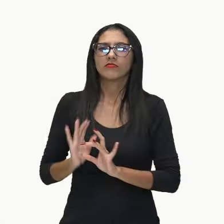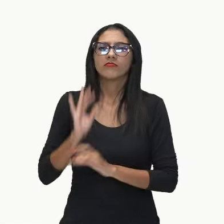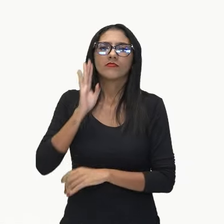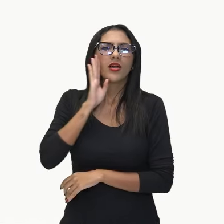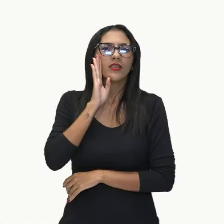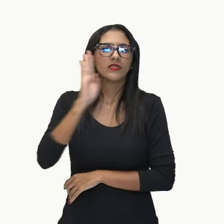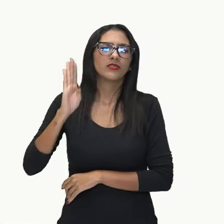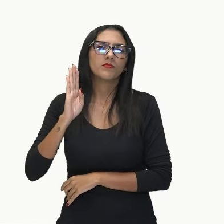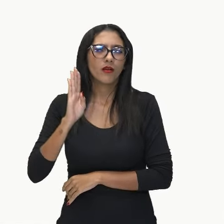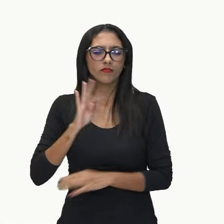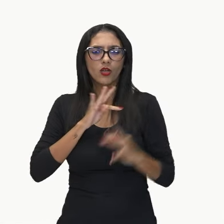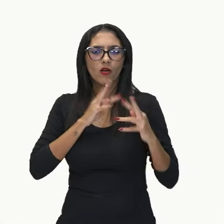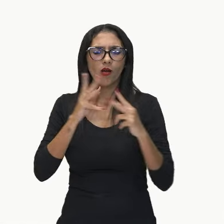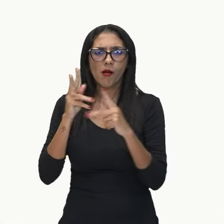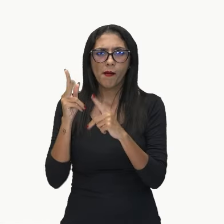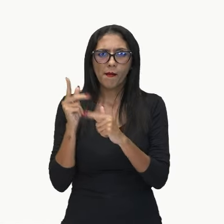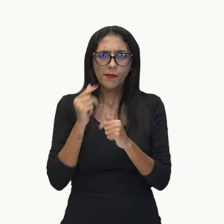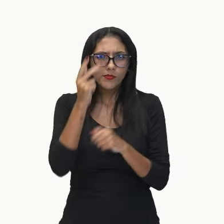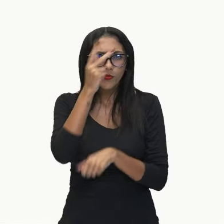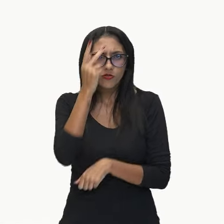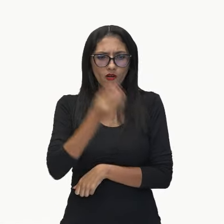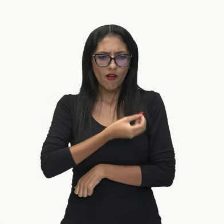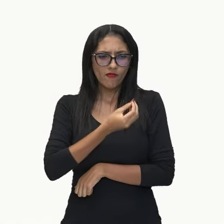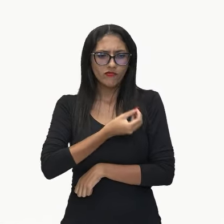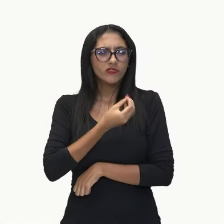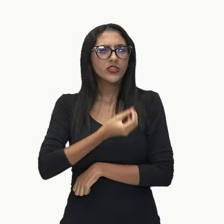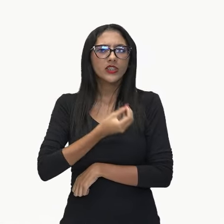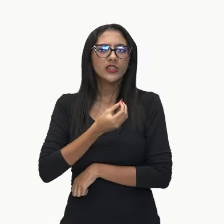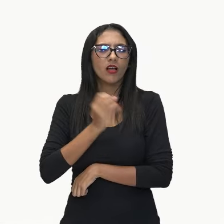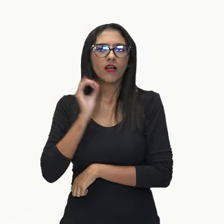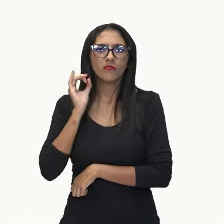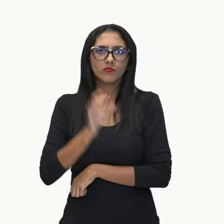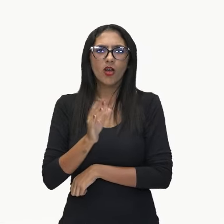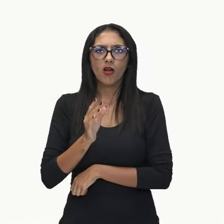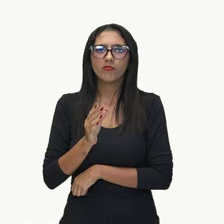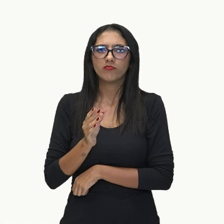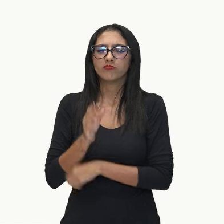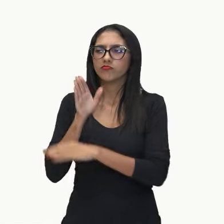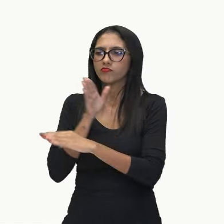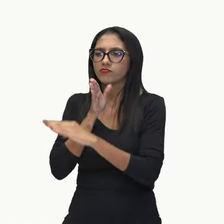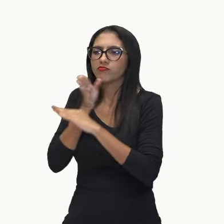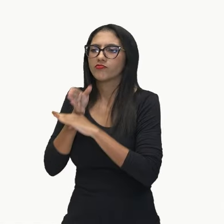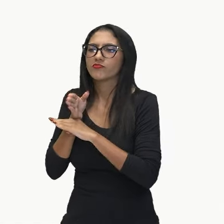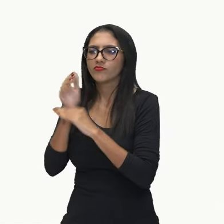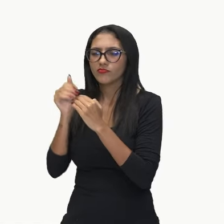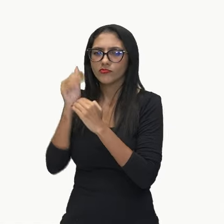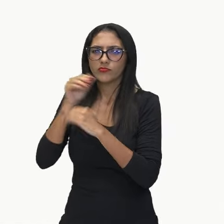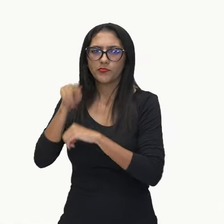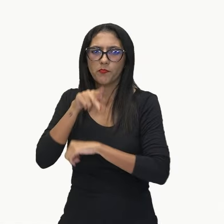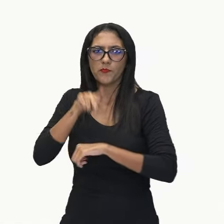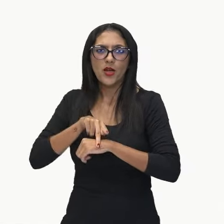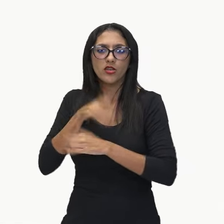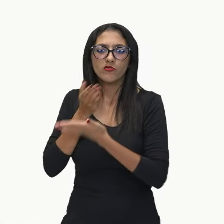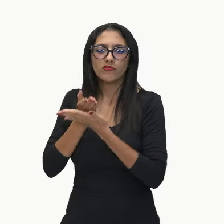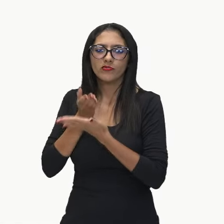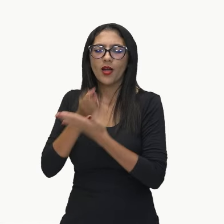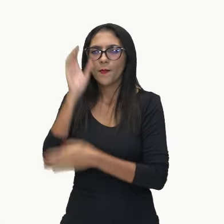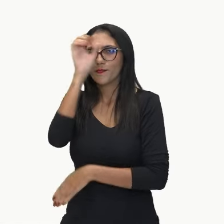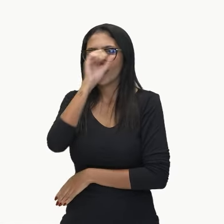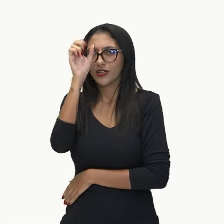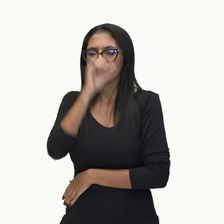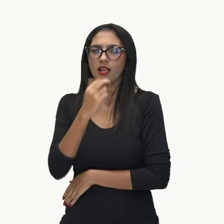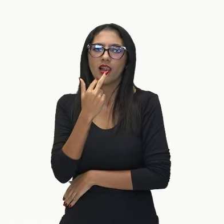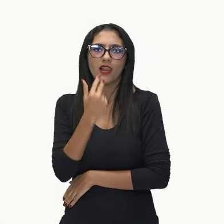que os filhos dos burgueses estudassem na França, soubessem falar francês. E para isso, era